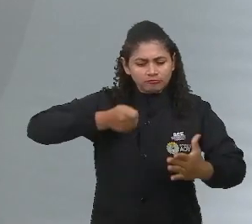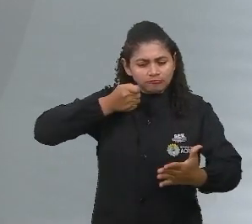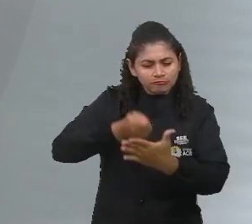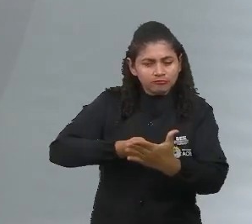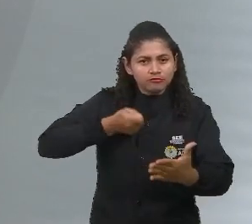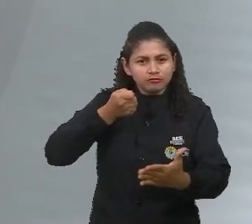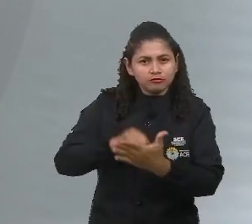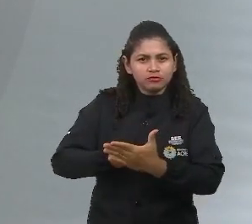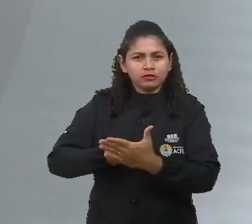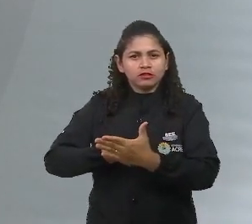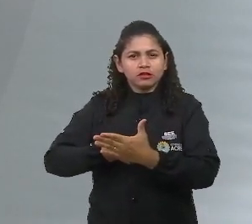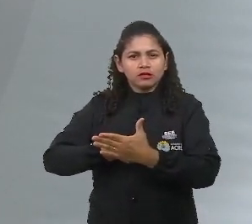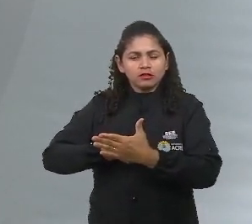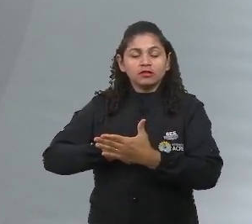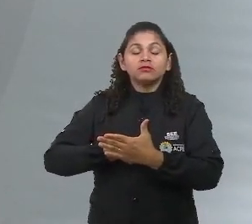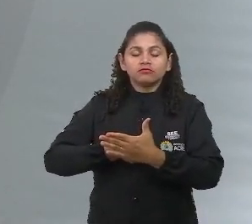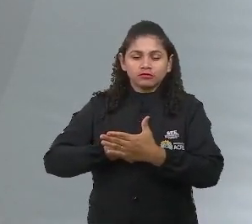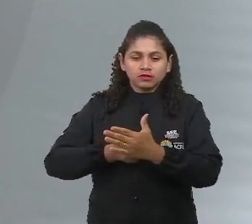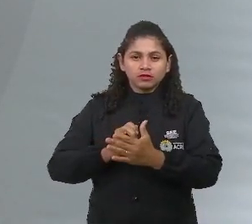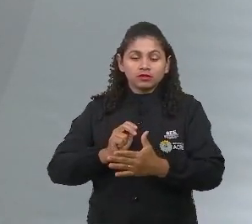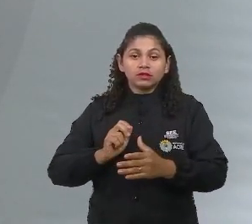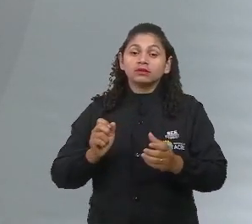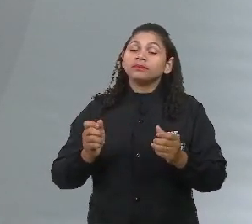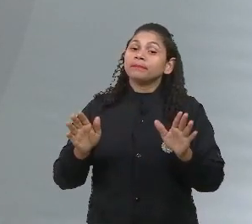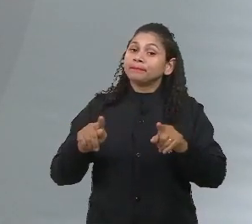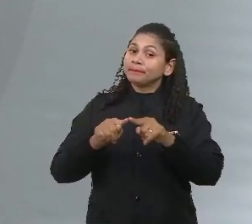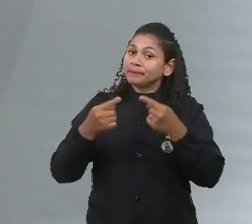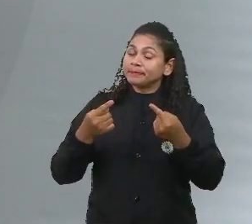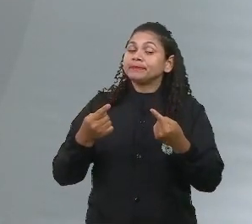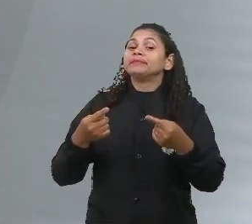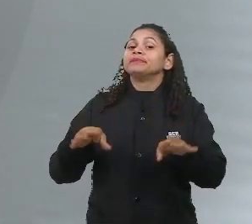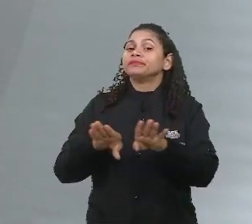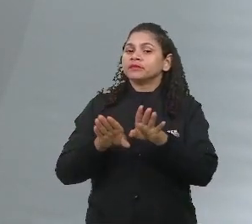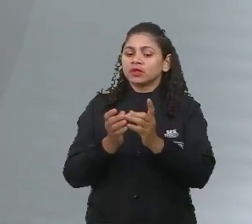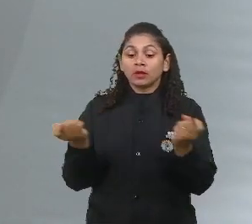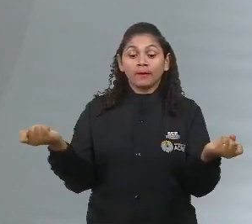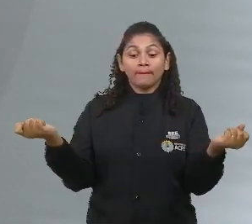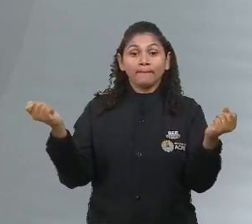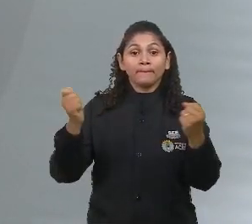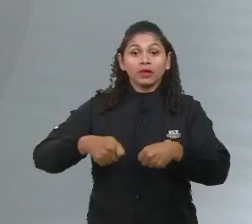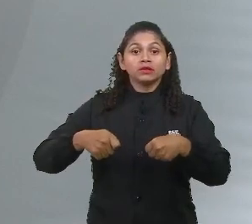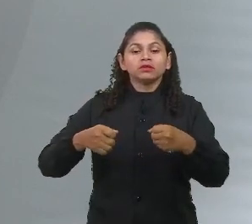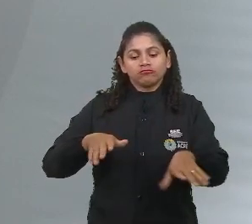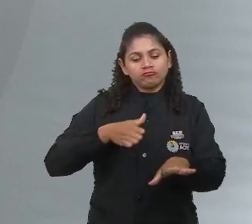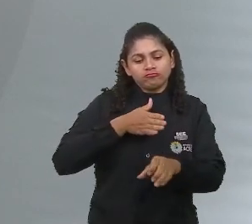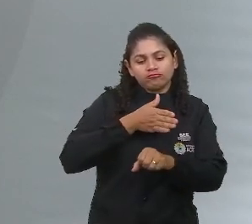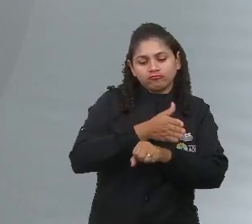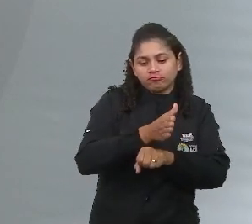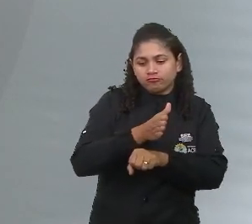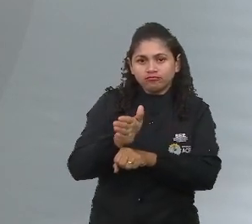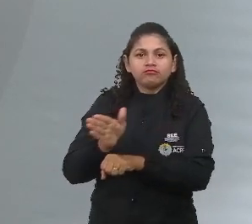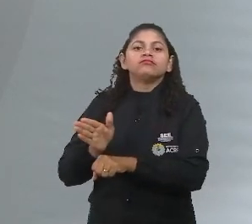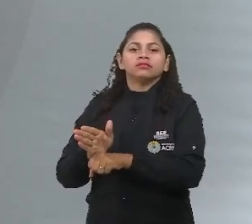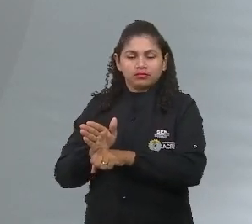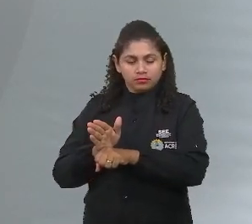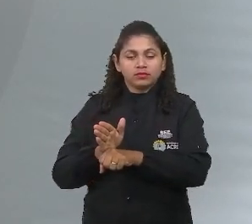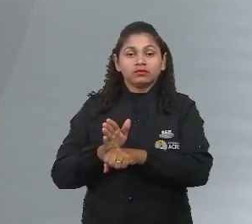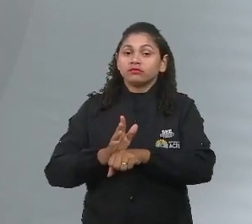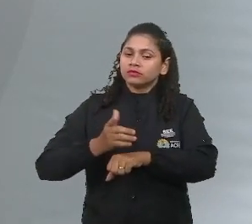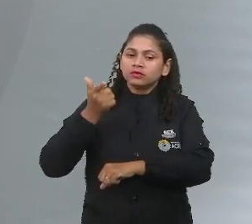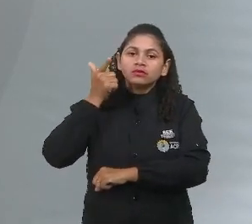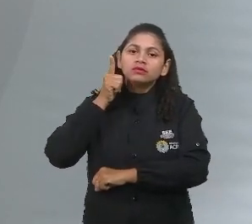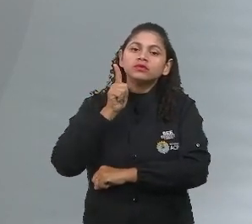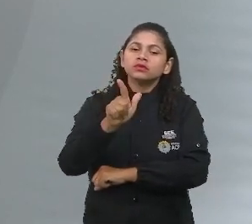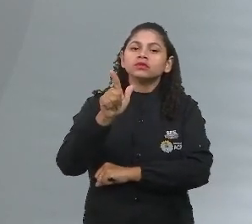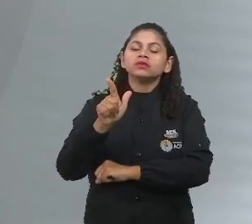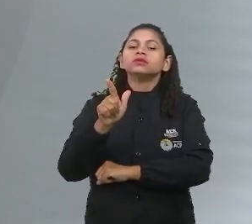vai me, e que vai também me possibilitar alguns direcionamentos, eu vou conseguir ter resultados e saber lidar com esses